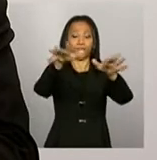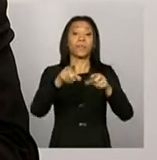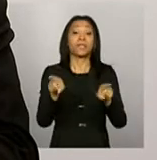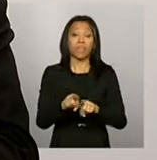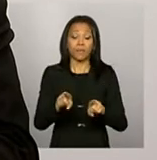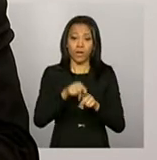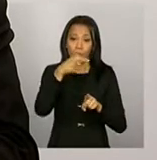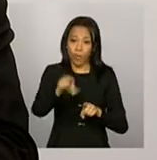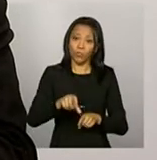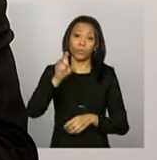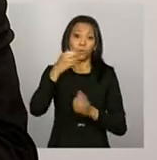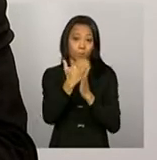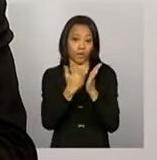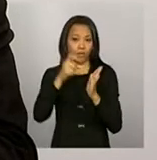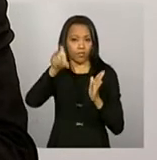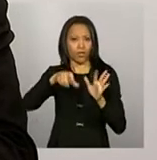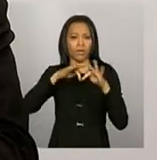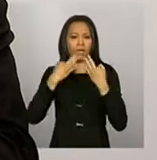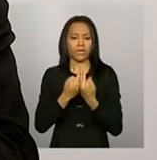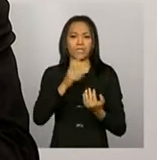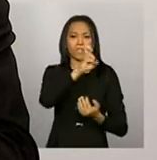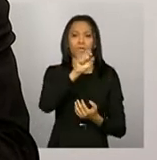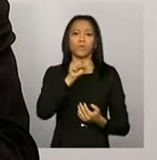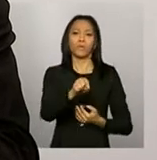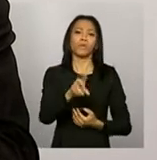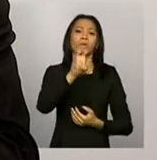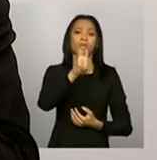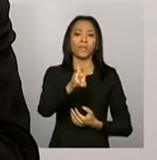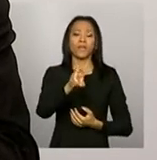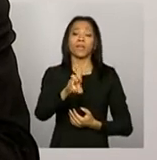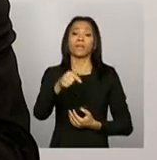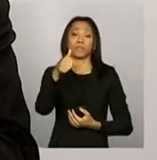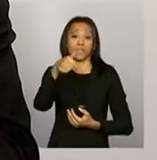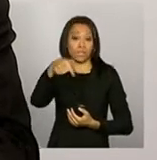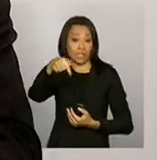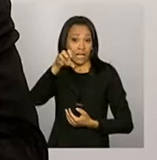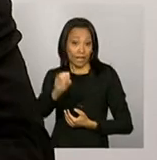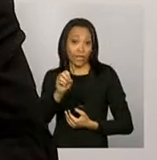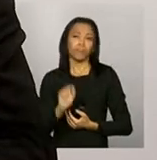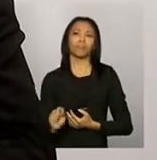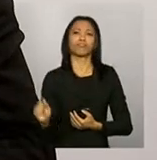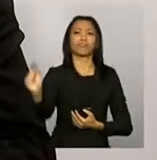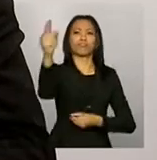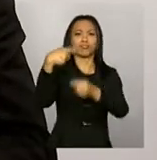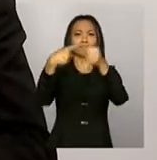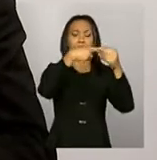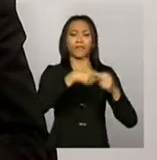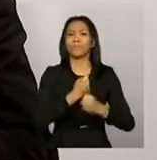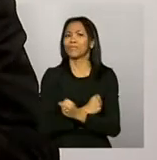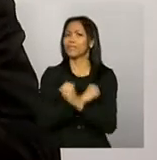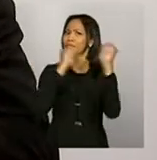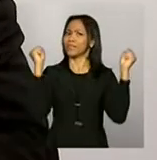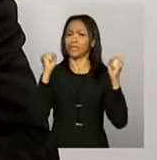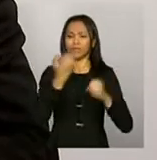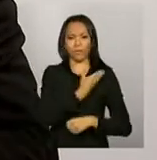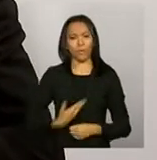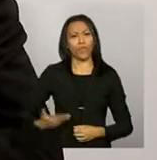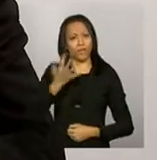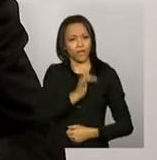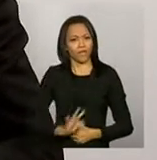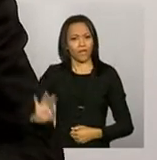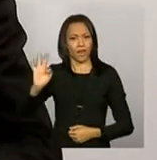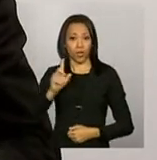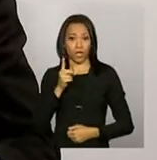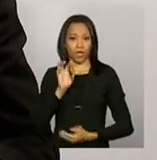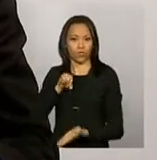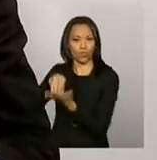Família, nós temos hoje 5.570 municípios e seria impossível para o governo federal ter uma agência em cada